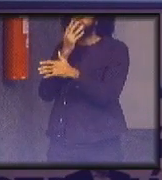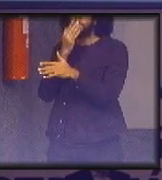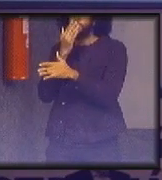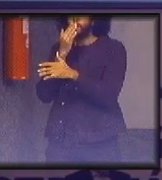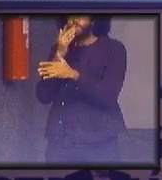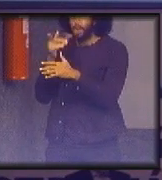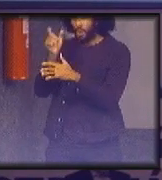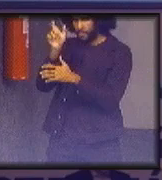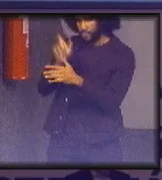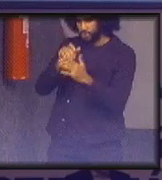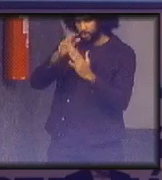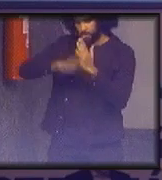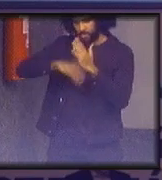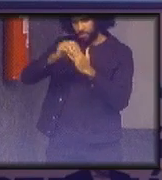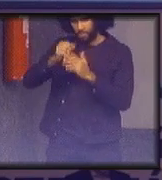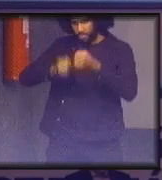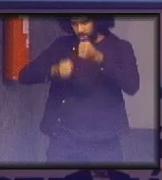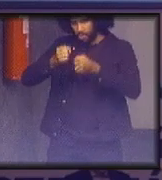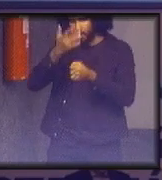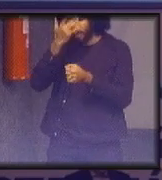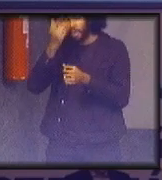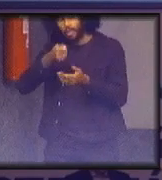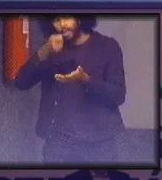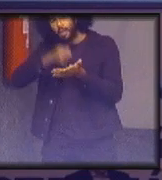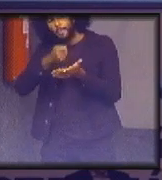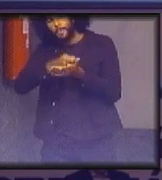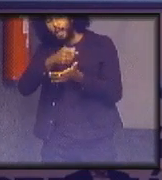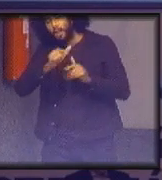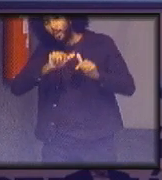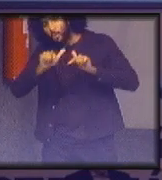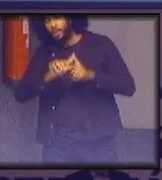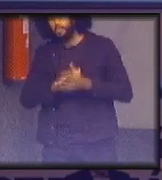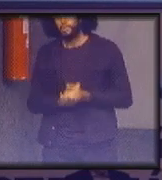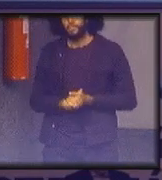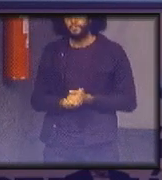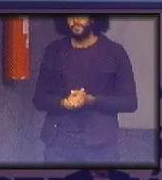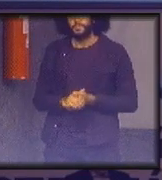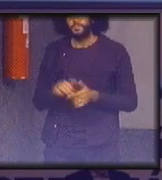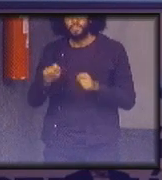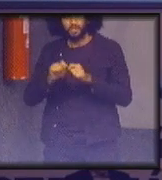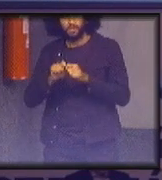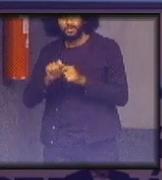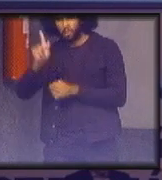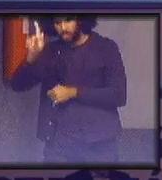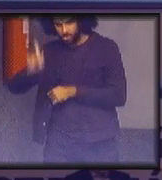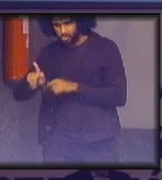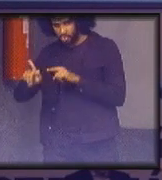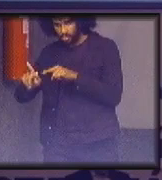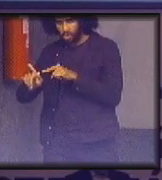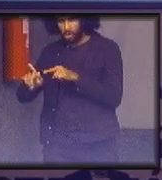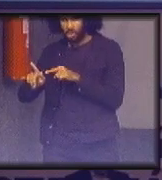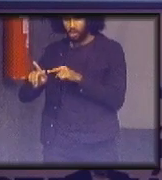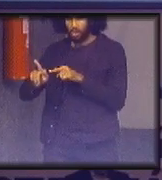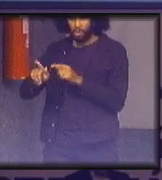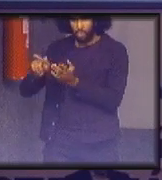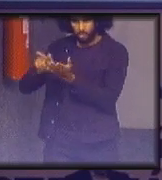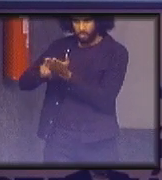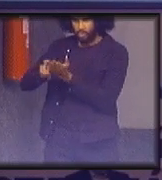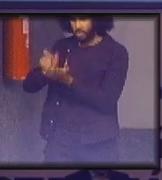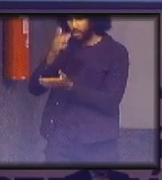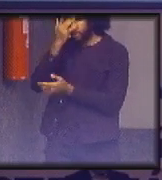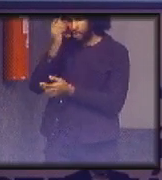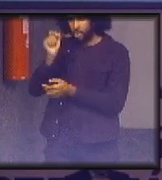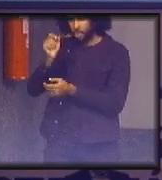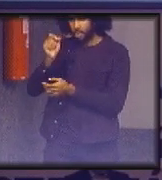automóvel quem que paga o trabalho dele quando ele está fazendo a gestão do recido quem que paga o fabricante de tinta